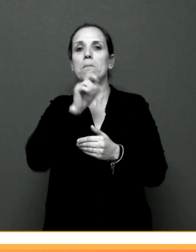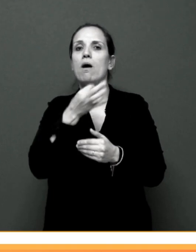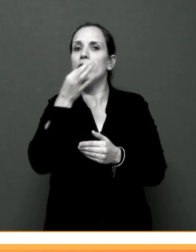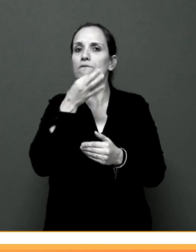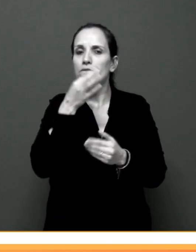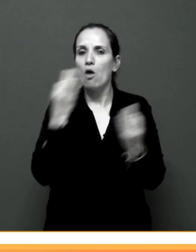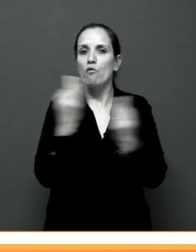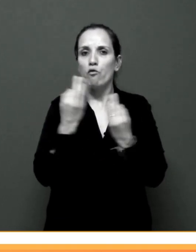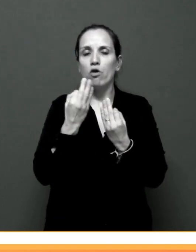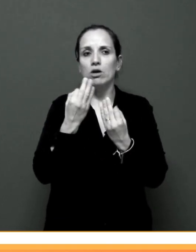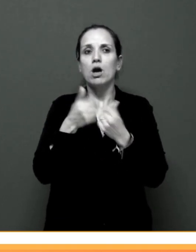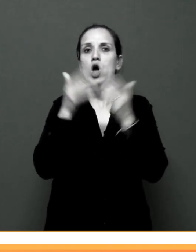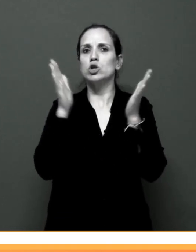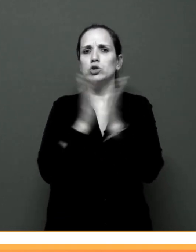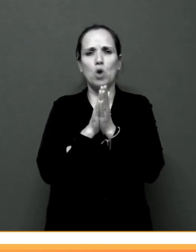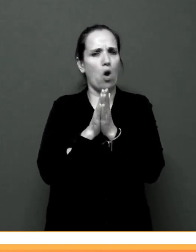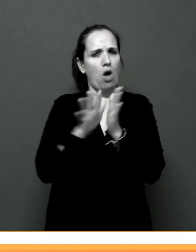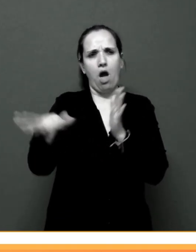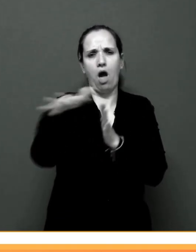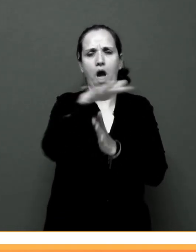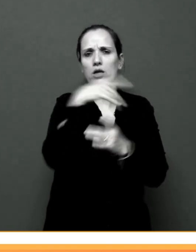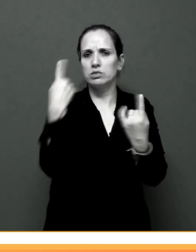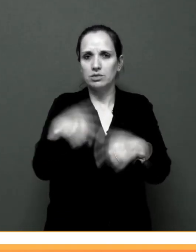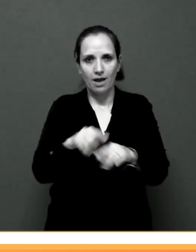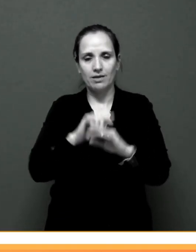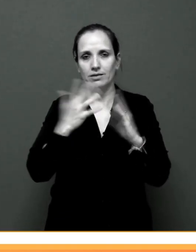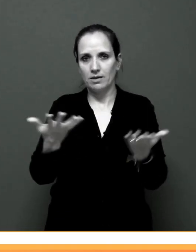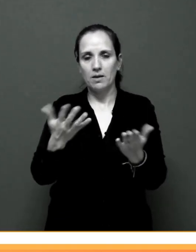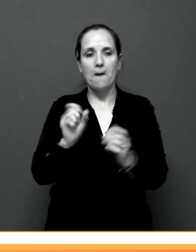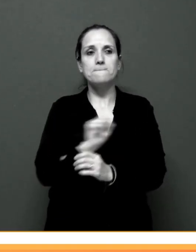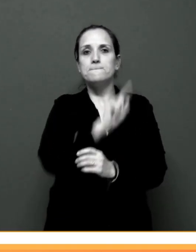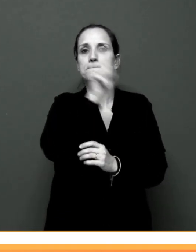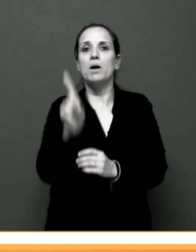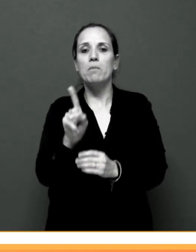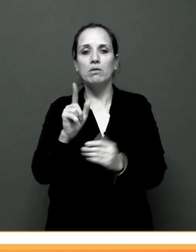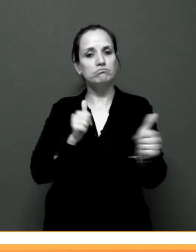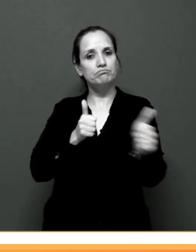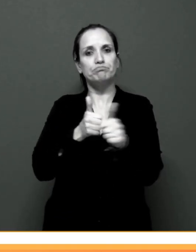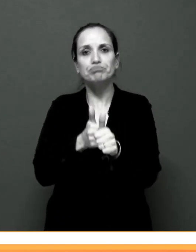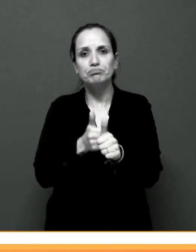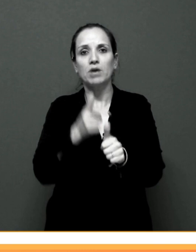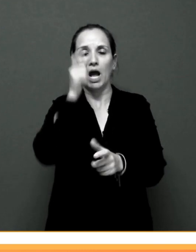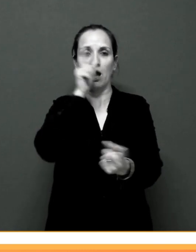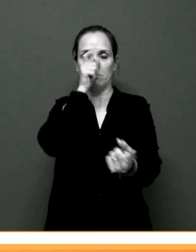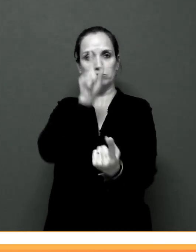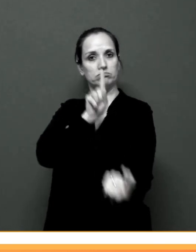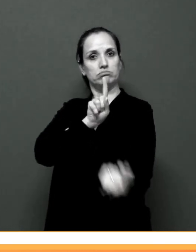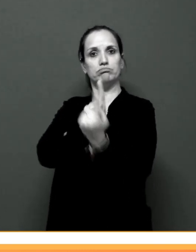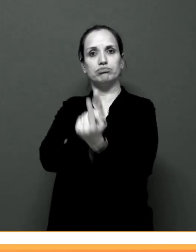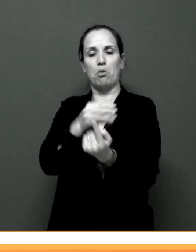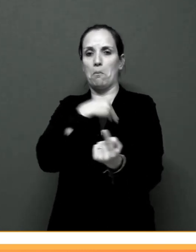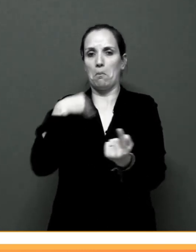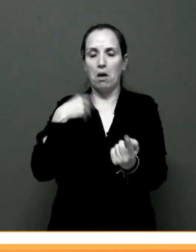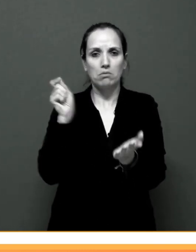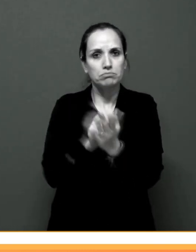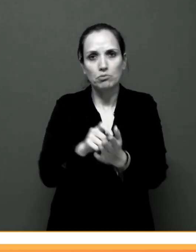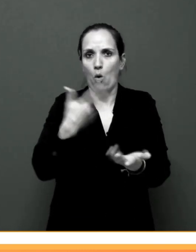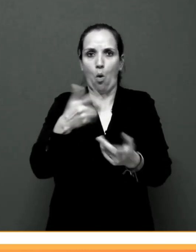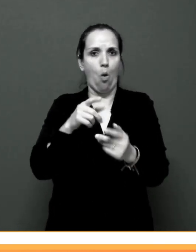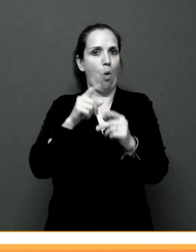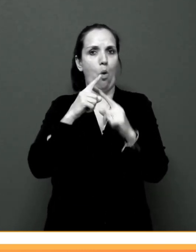que elas estão em todas as partes, desde o primeiro atendimento ao paciente na chegada clínica ou hospital,